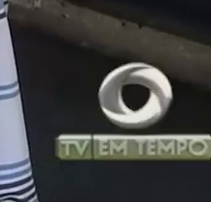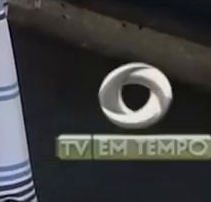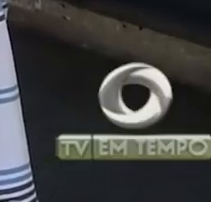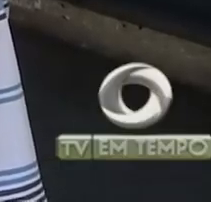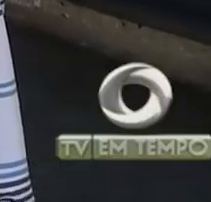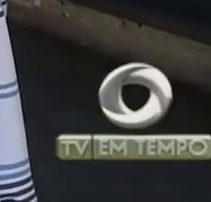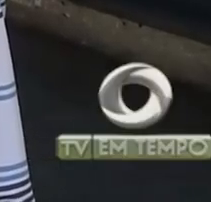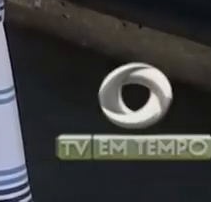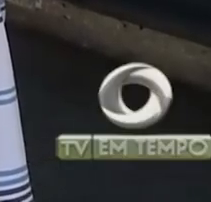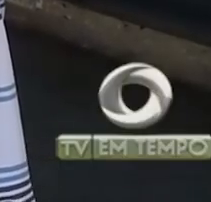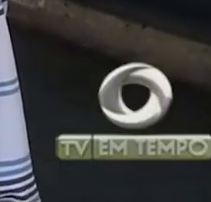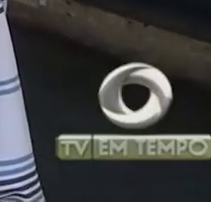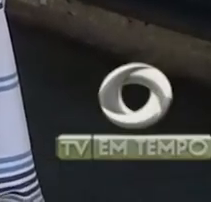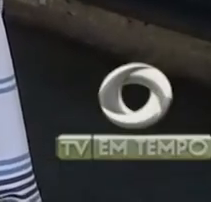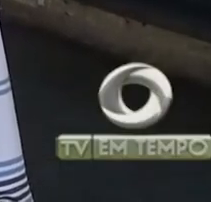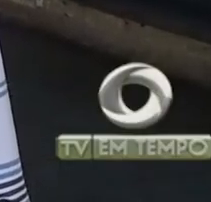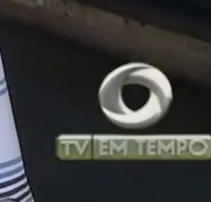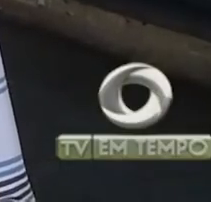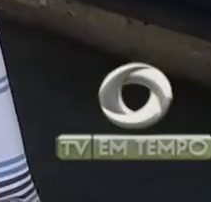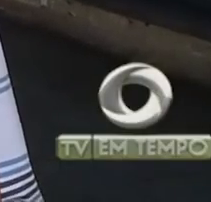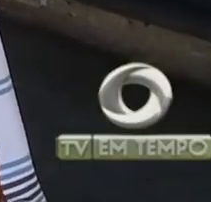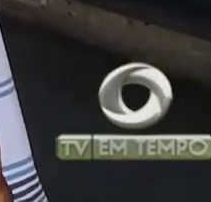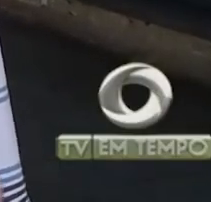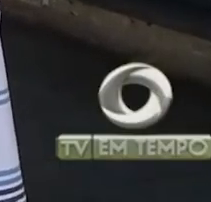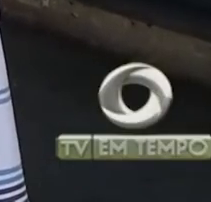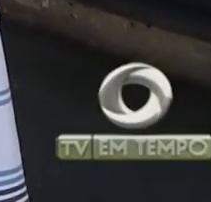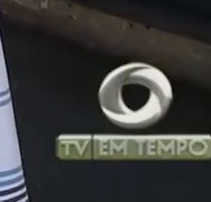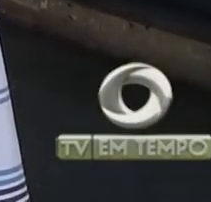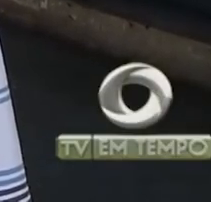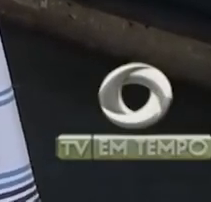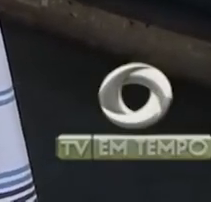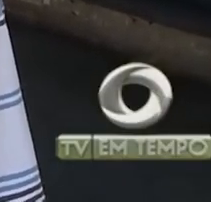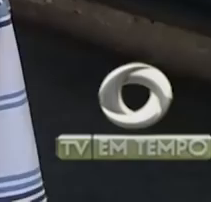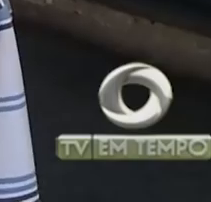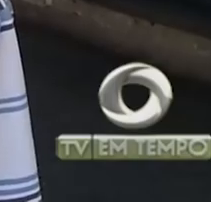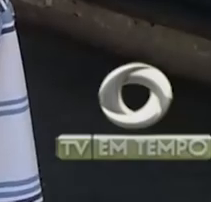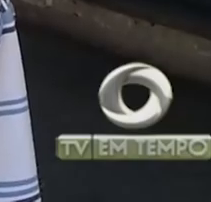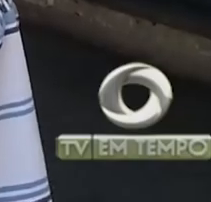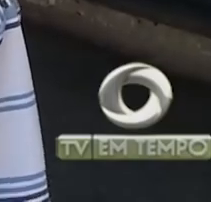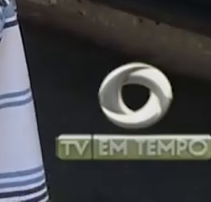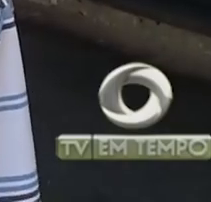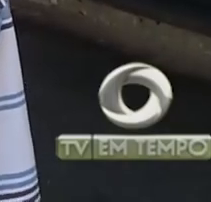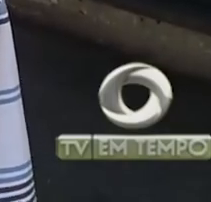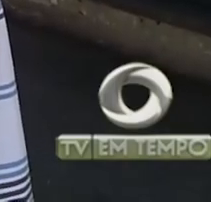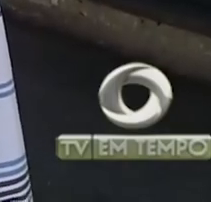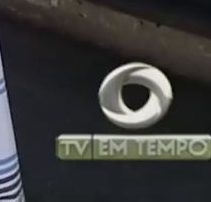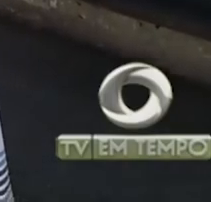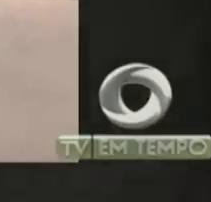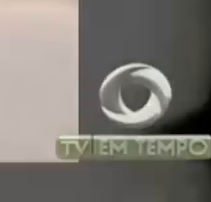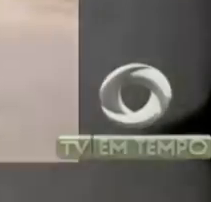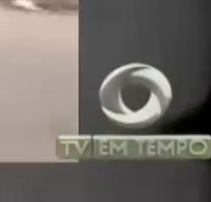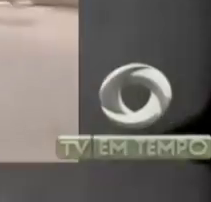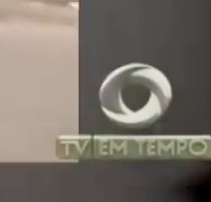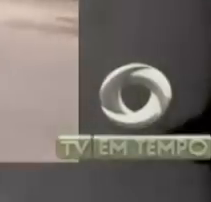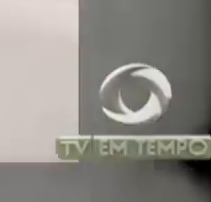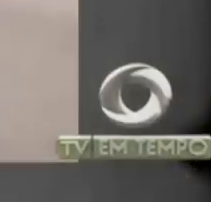A gente realmente hoje vive um clima de insegurança muito grande. A gente sai da casa da gente e não sabe se volta.